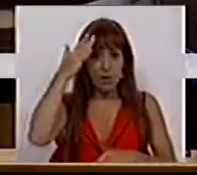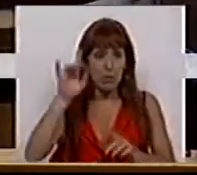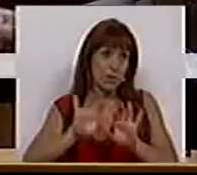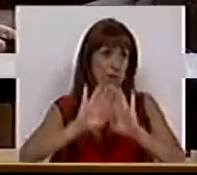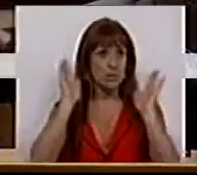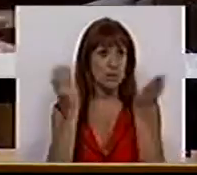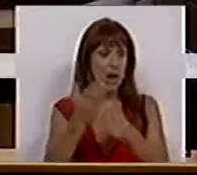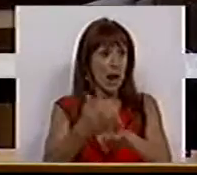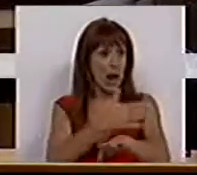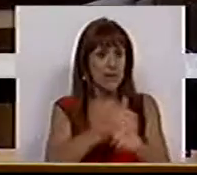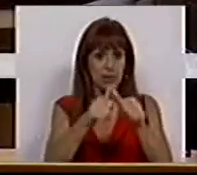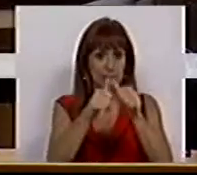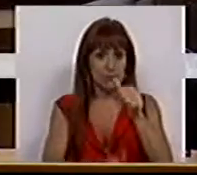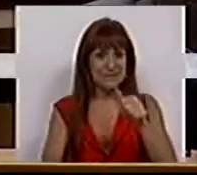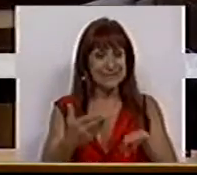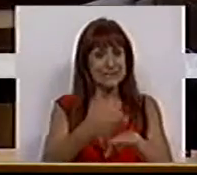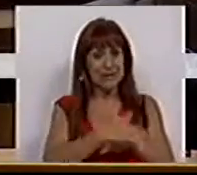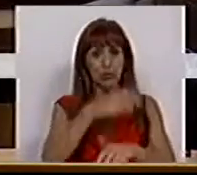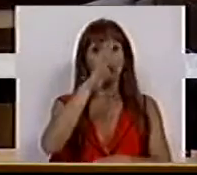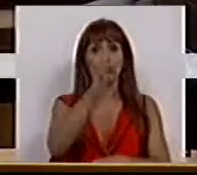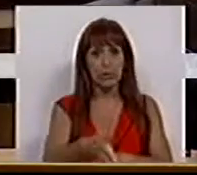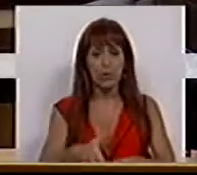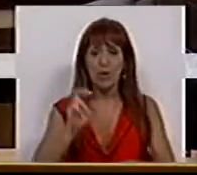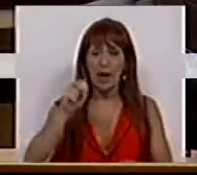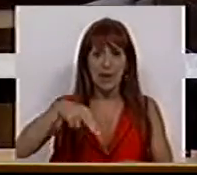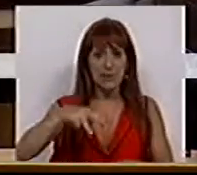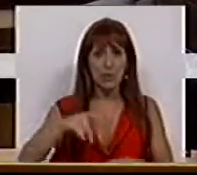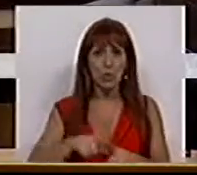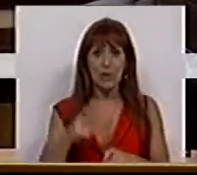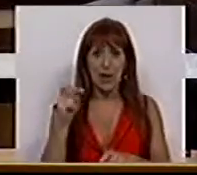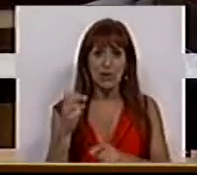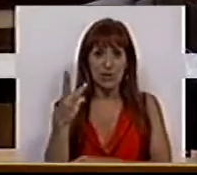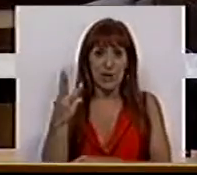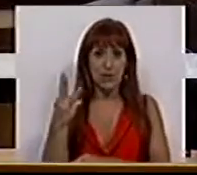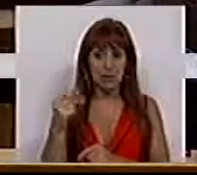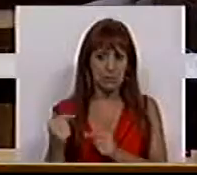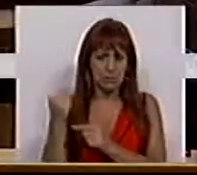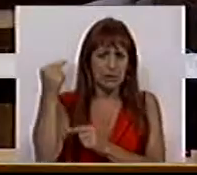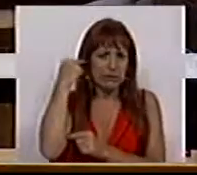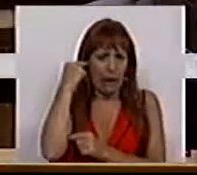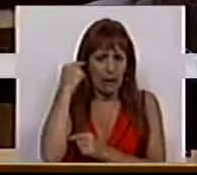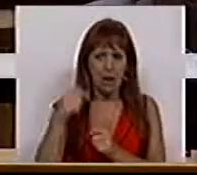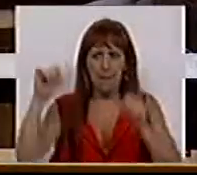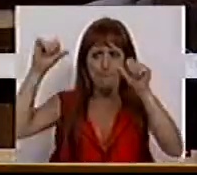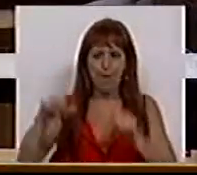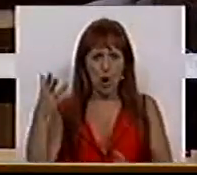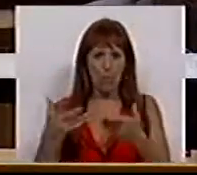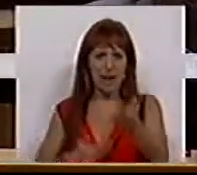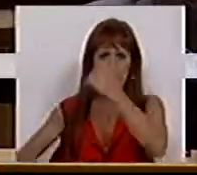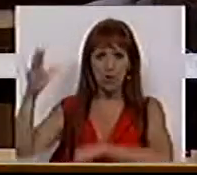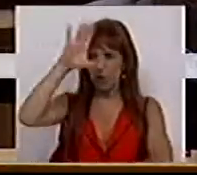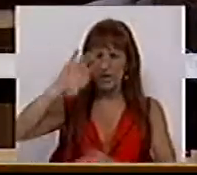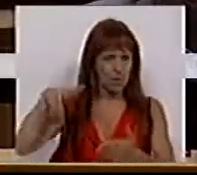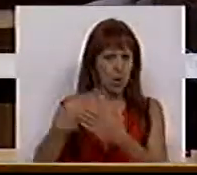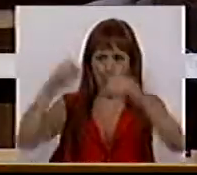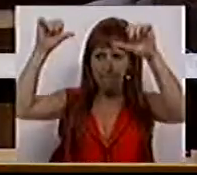gerais, tinha dito na intervenção anterior, o SNS, três anos depois, está pior do que estava. Este Governo